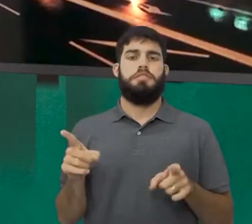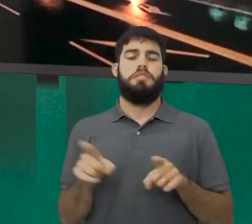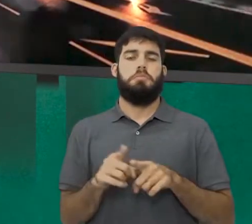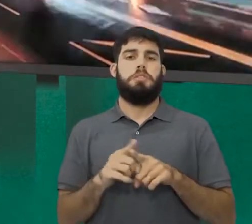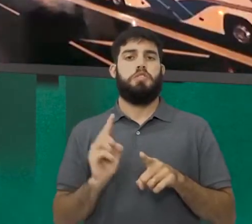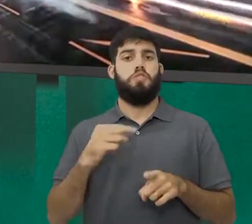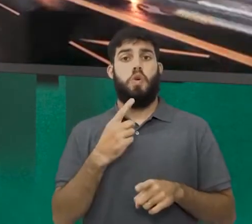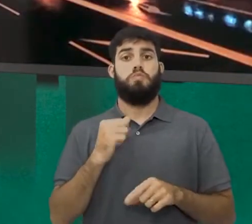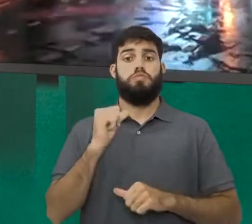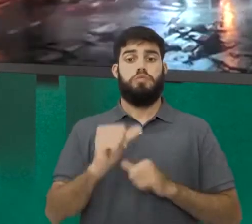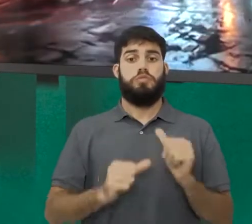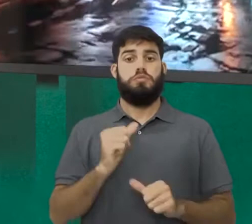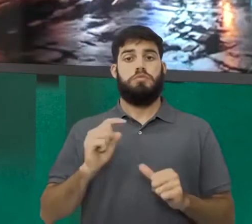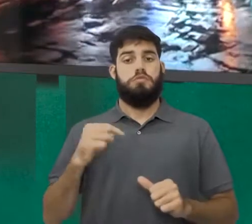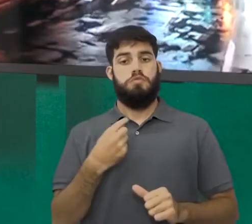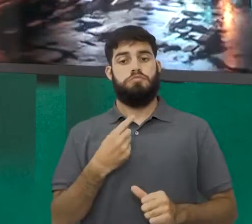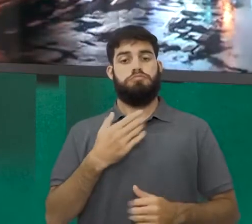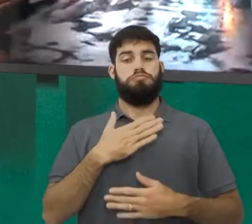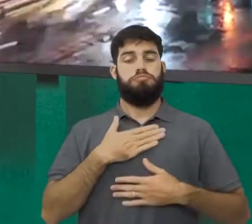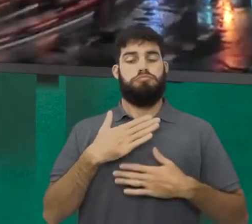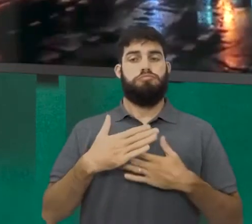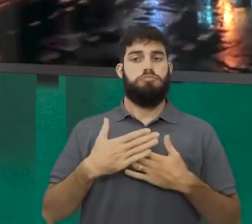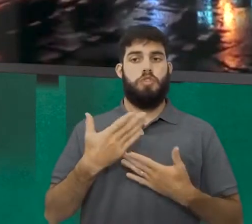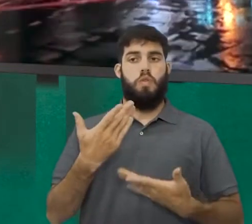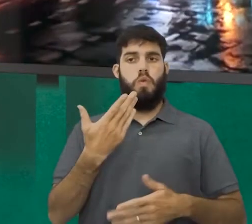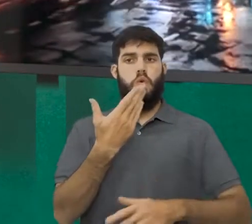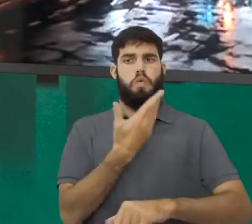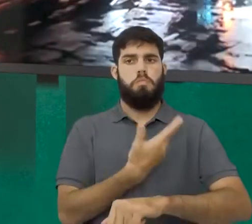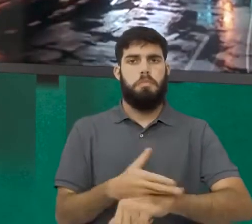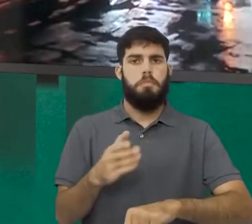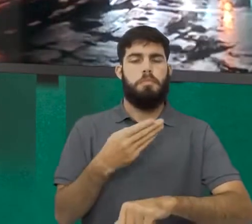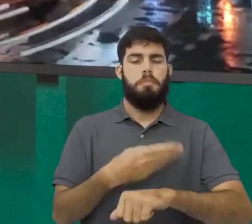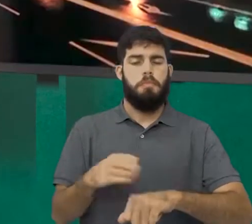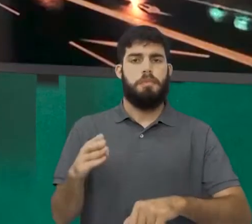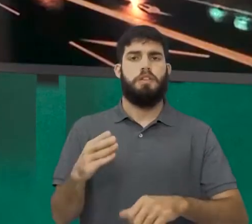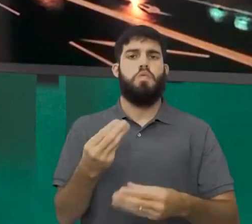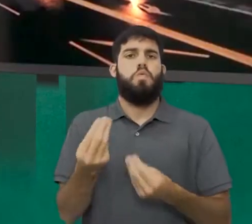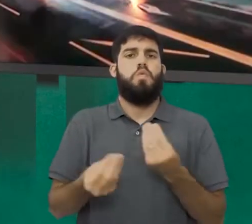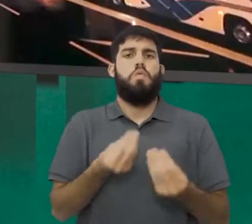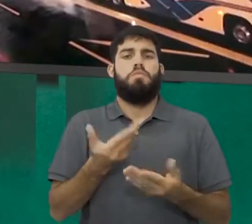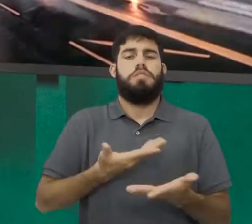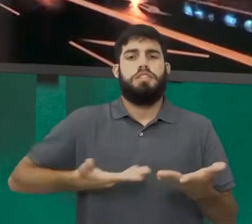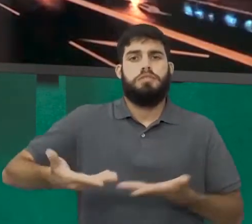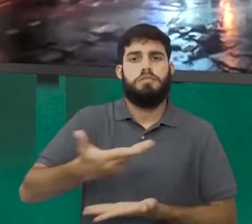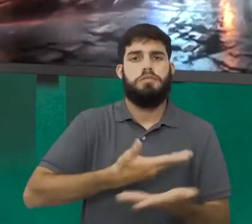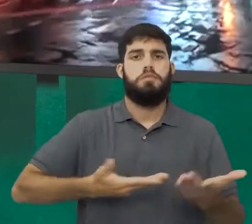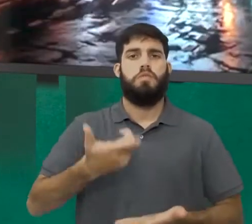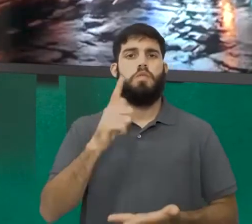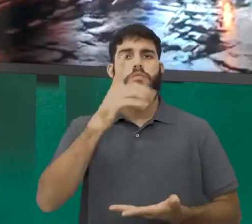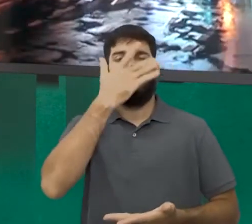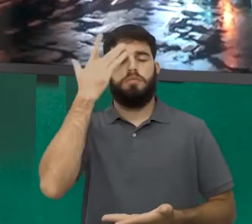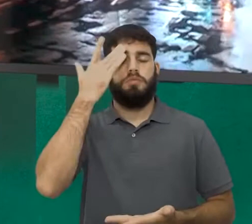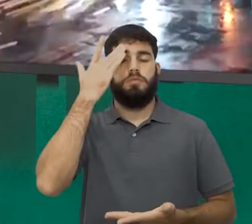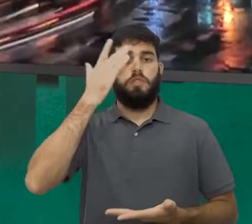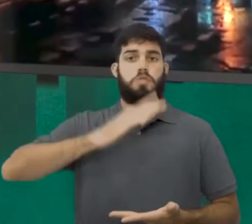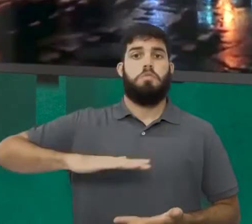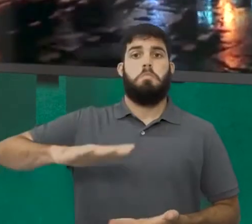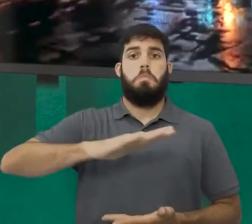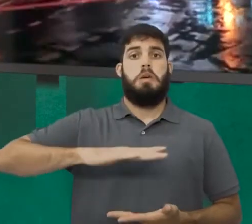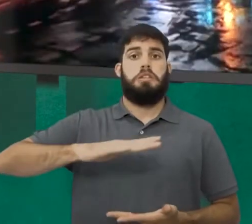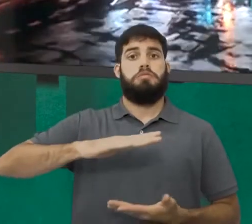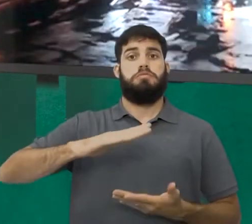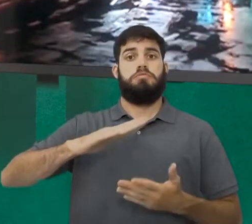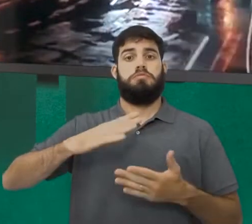nosso comportamento. Como nos compreendemos? Como nos relacionamos com o outro? O espaço urbano realmente